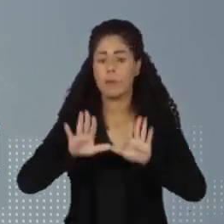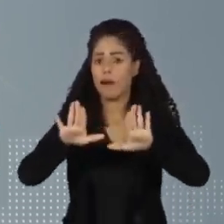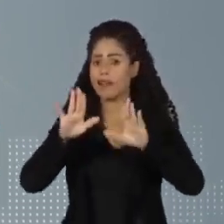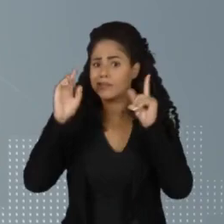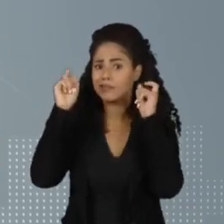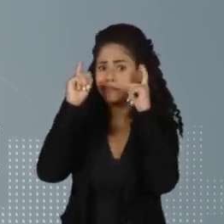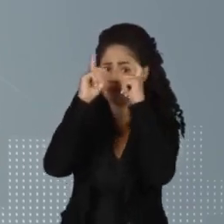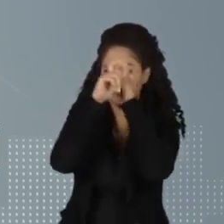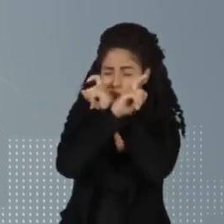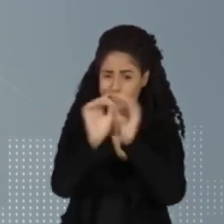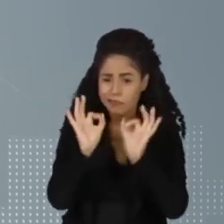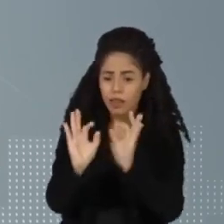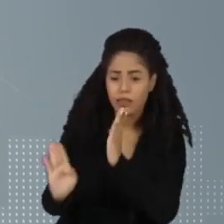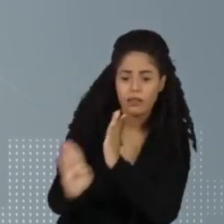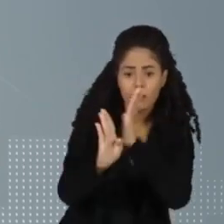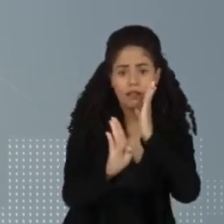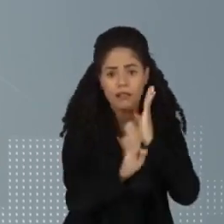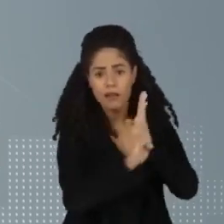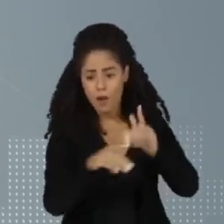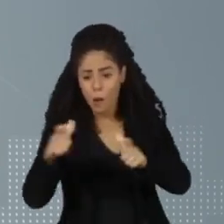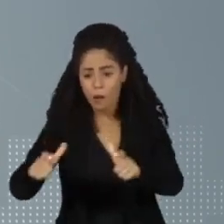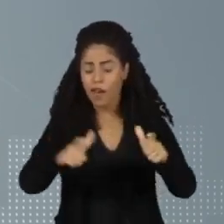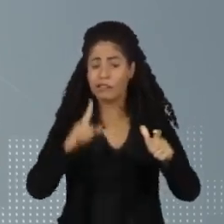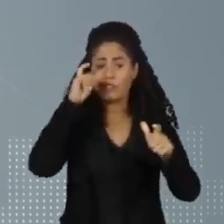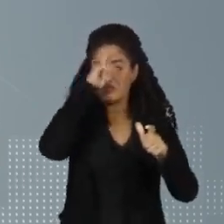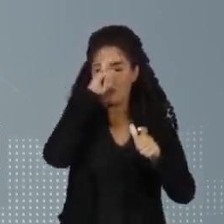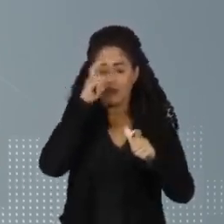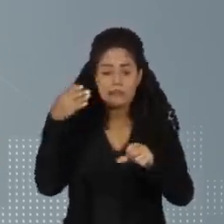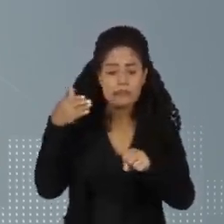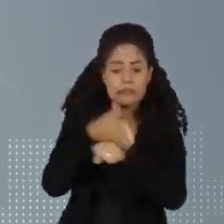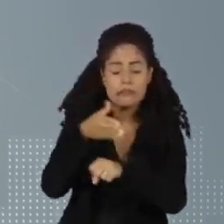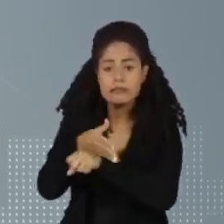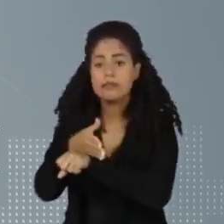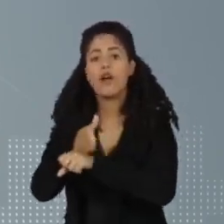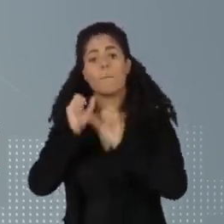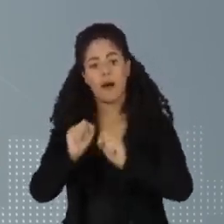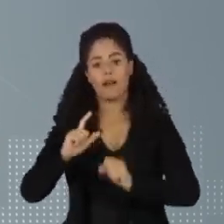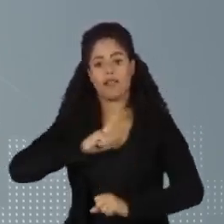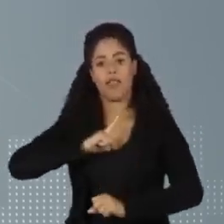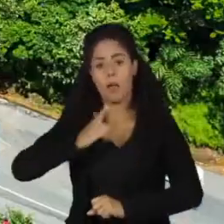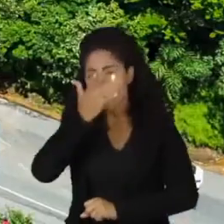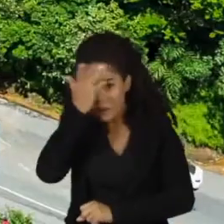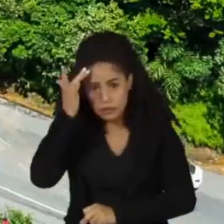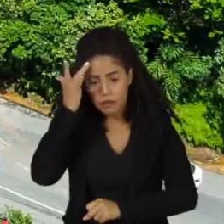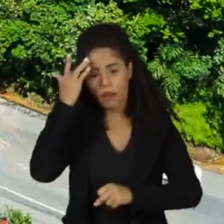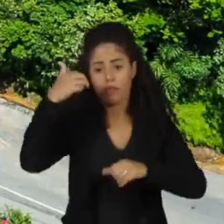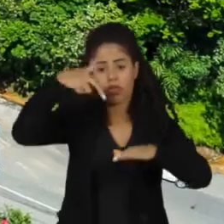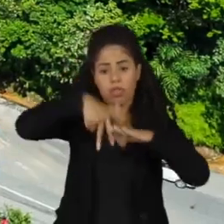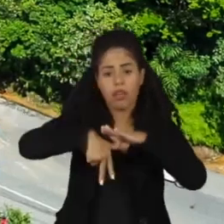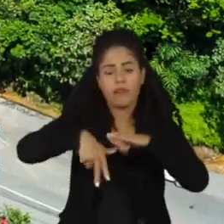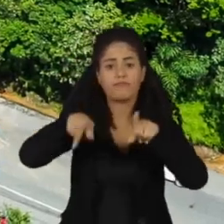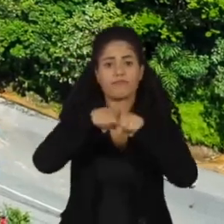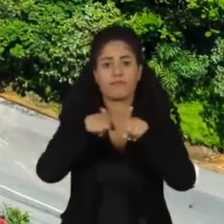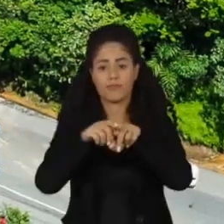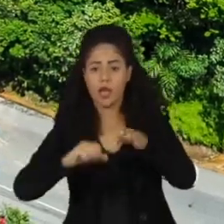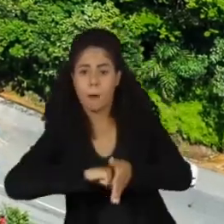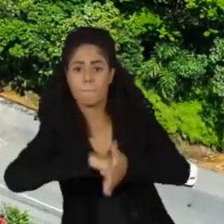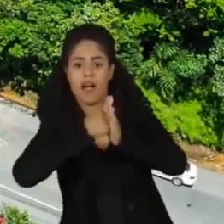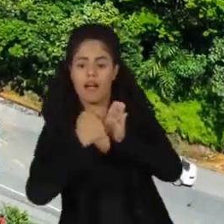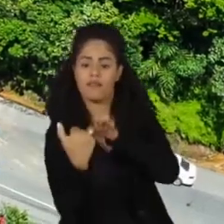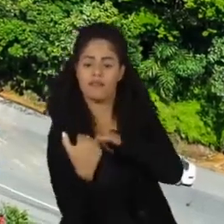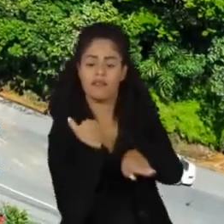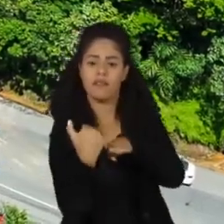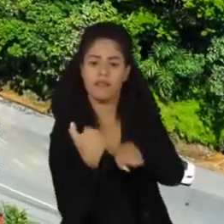dificuldade para acessar os pontos críticos, onde pode haver pessoas soterradas. E as interdições nas